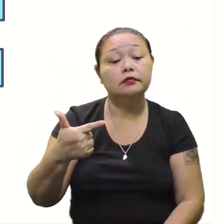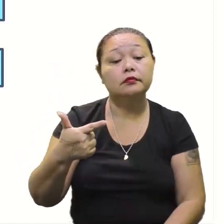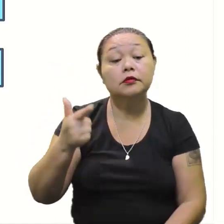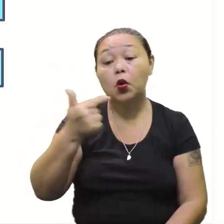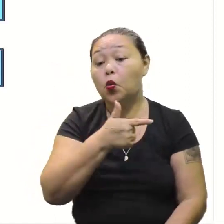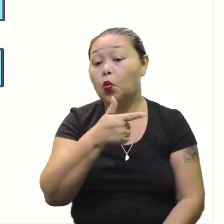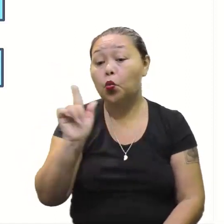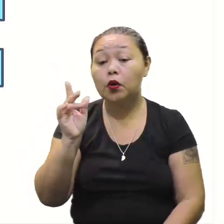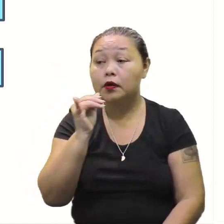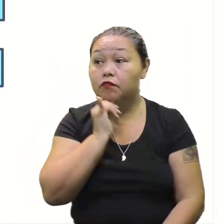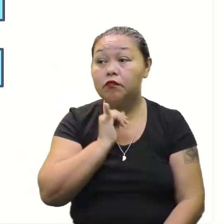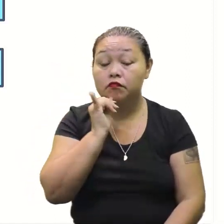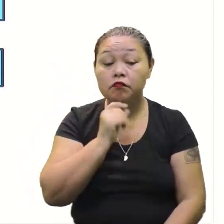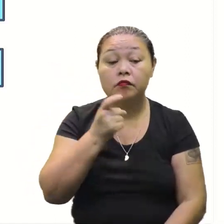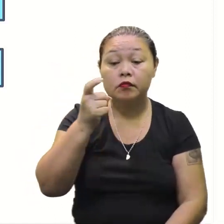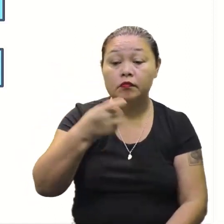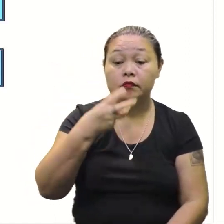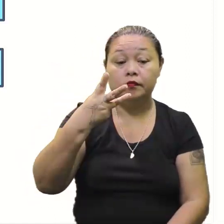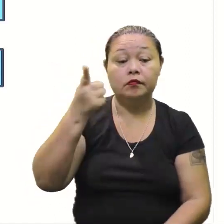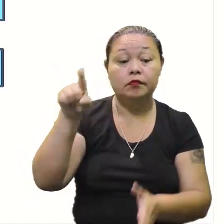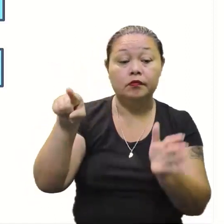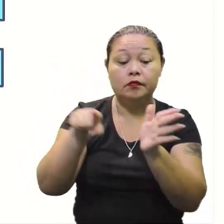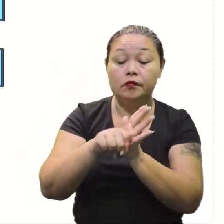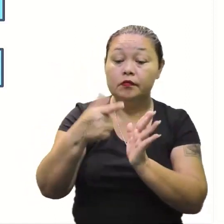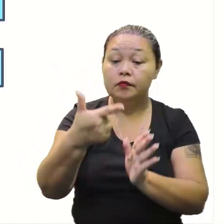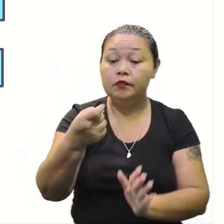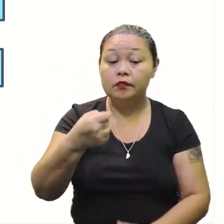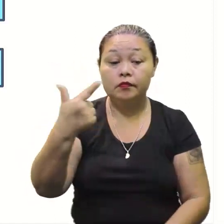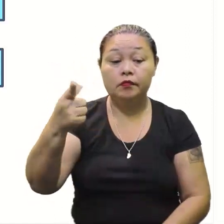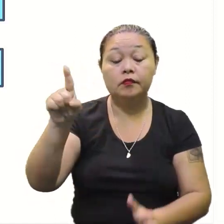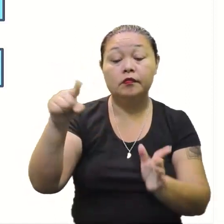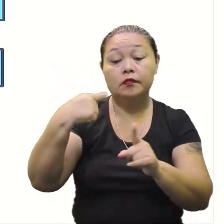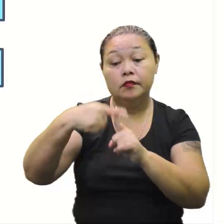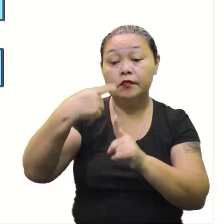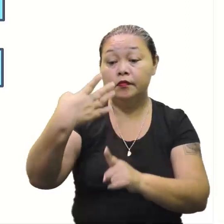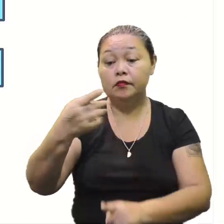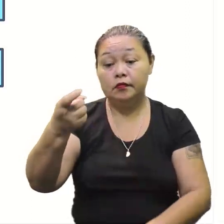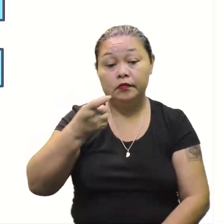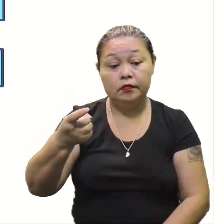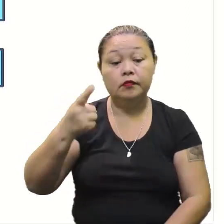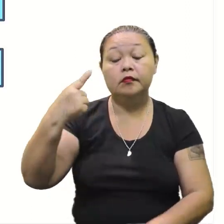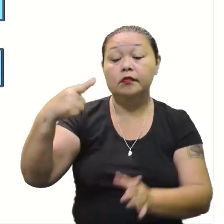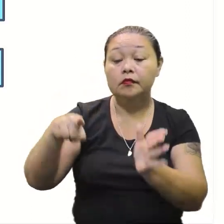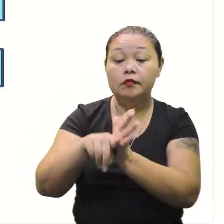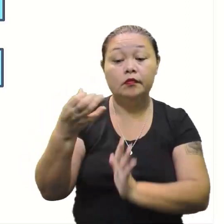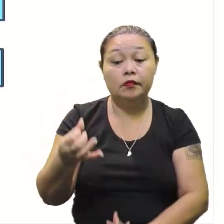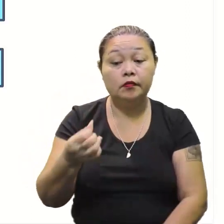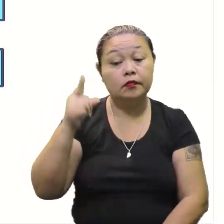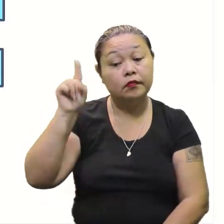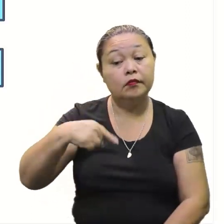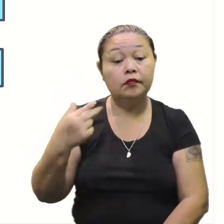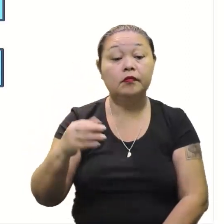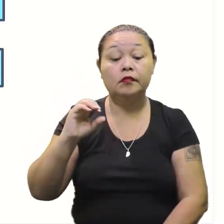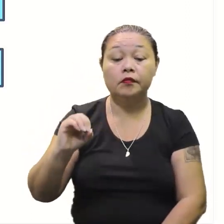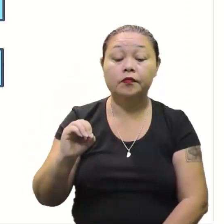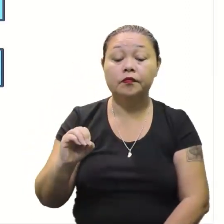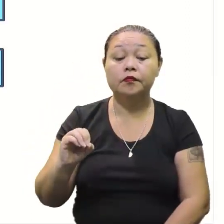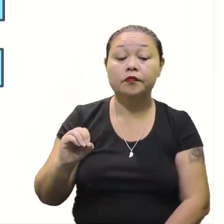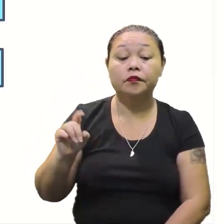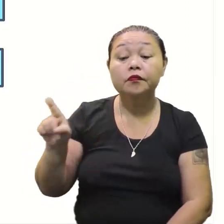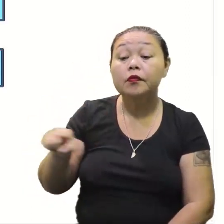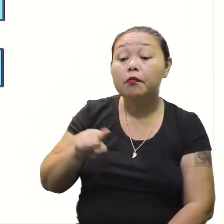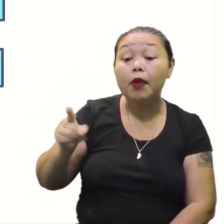Vamos ver um outro exemplo. x³ menos 2x² mais 4x menos 6, igual a zero.